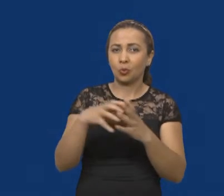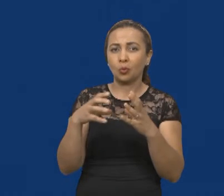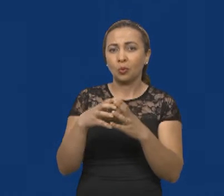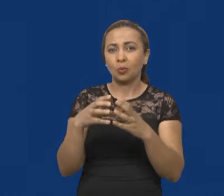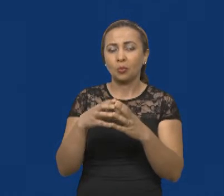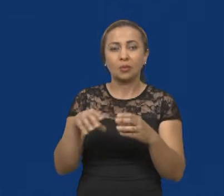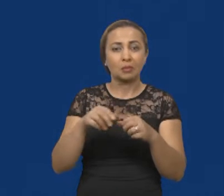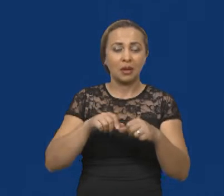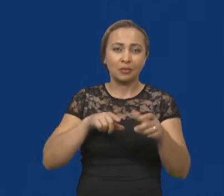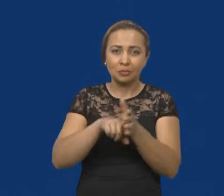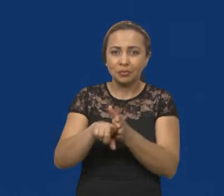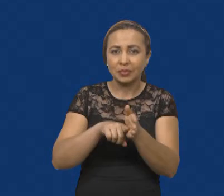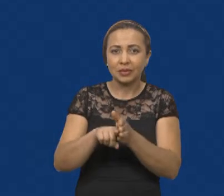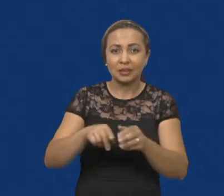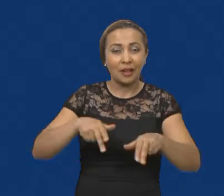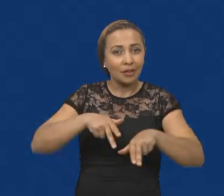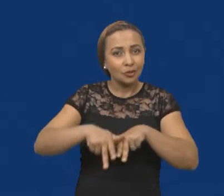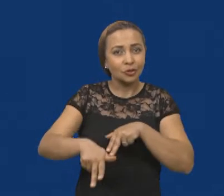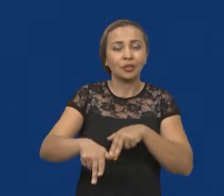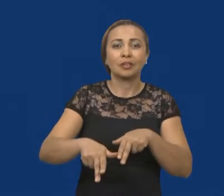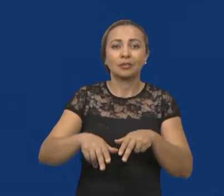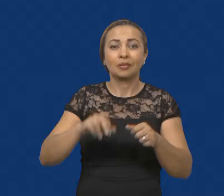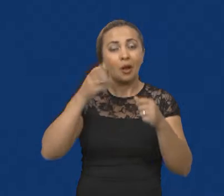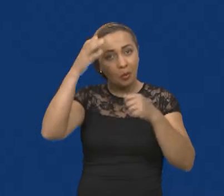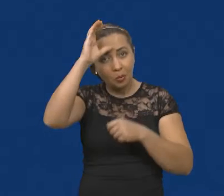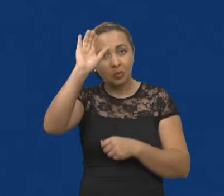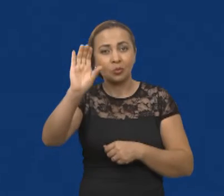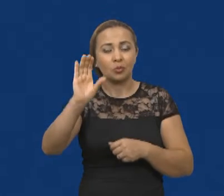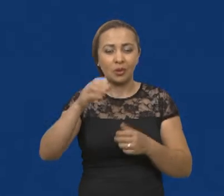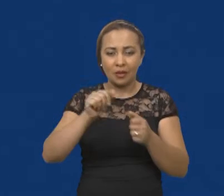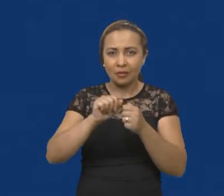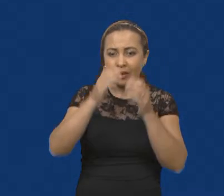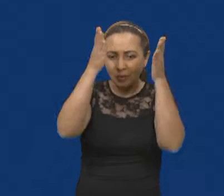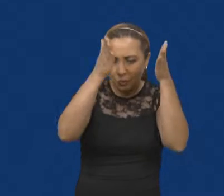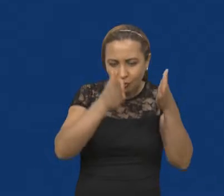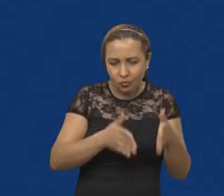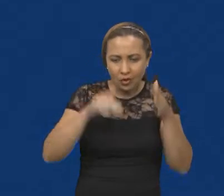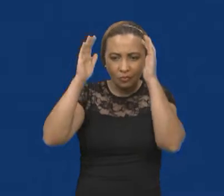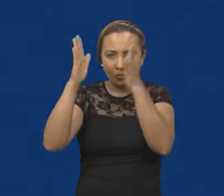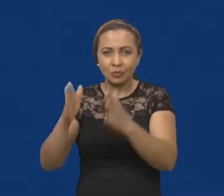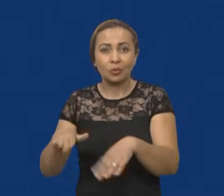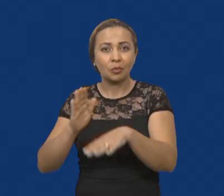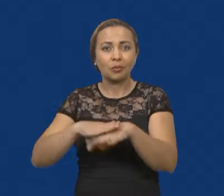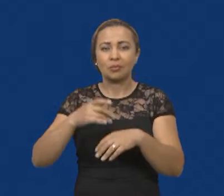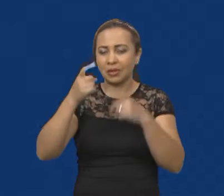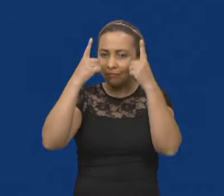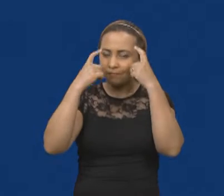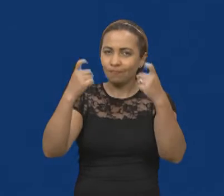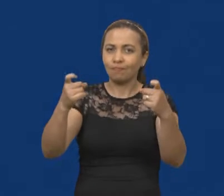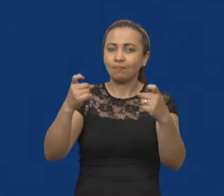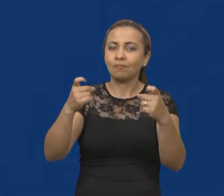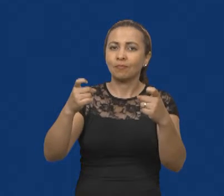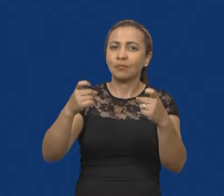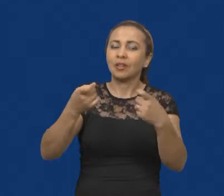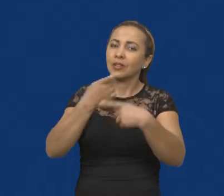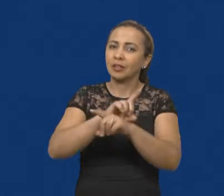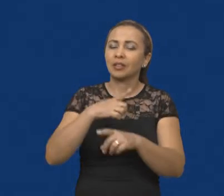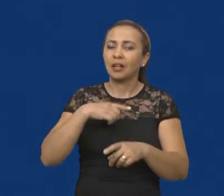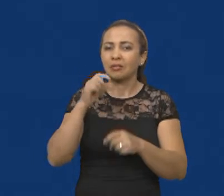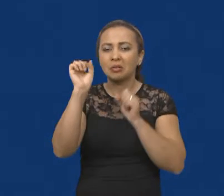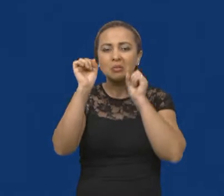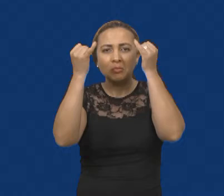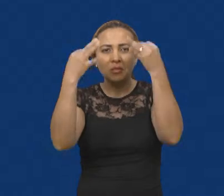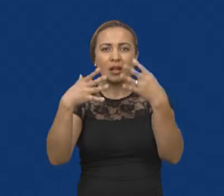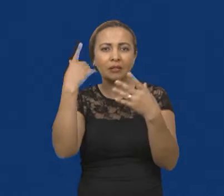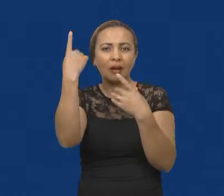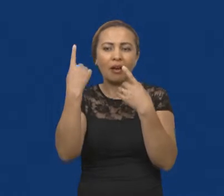Grupo de Pesquisa em Gênero, Tecnologias Digitais e Cultura, traçou um panorama dos principais crimes cometidos e suas